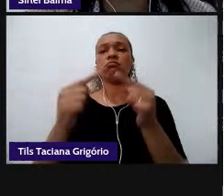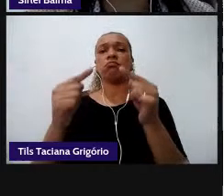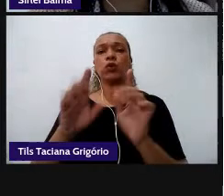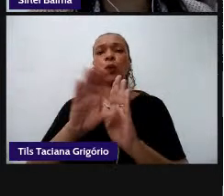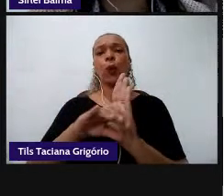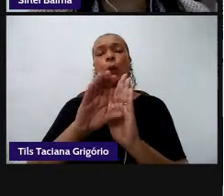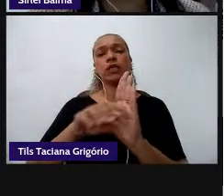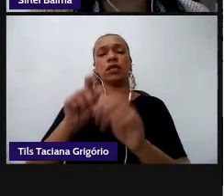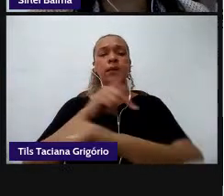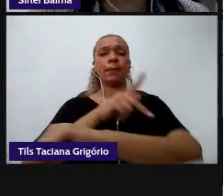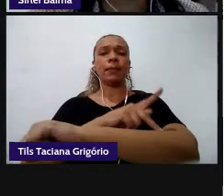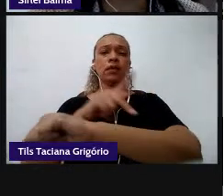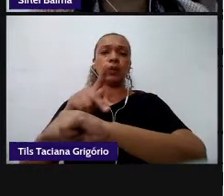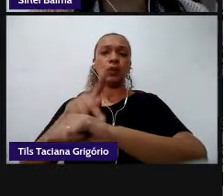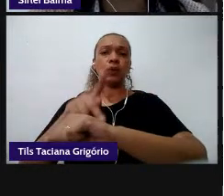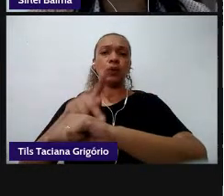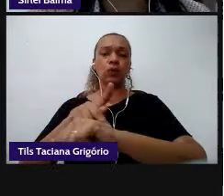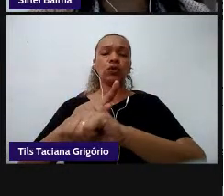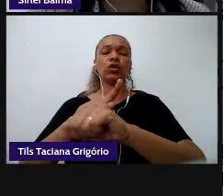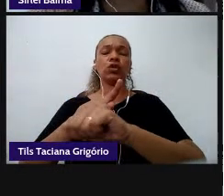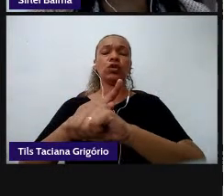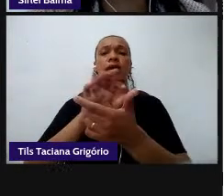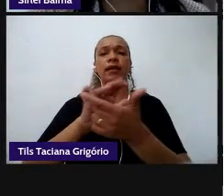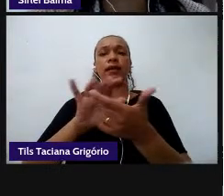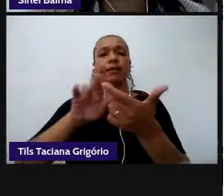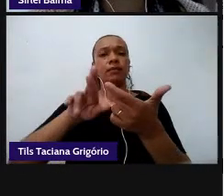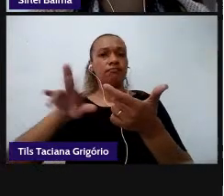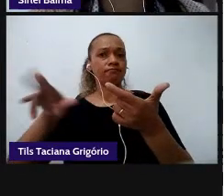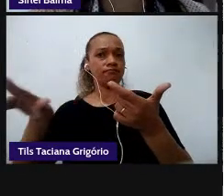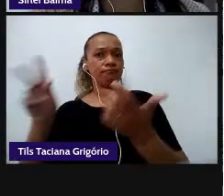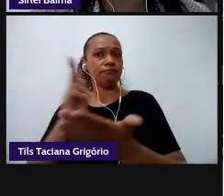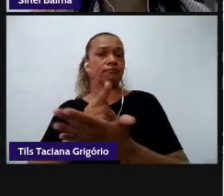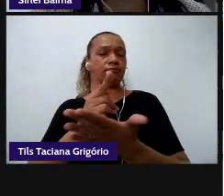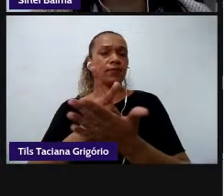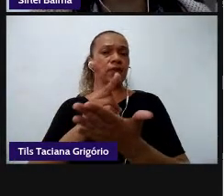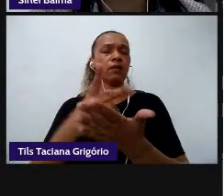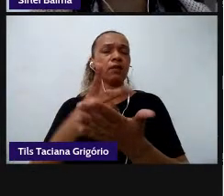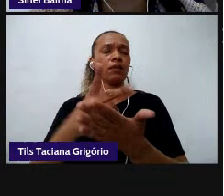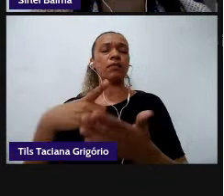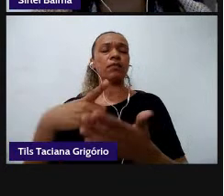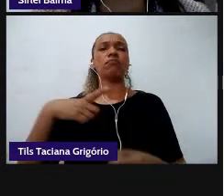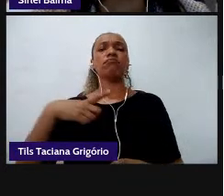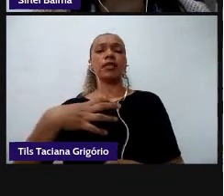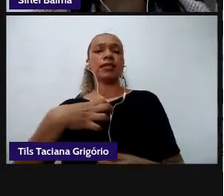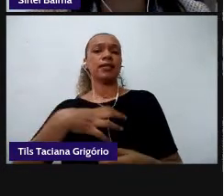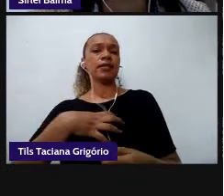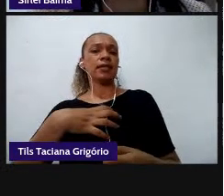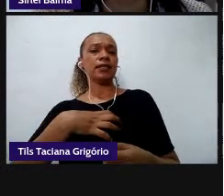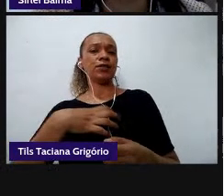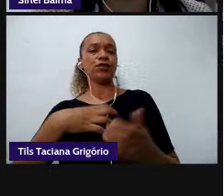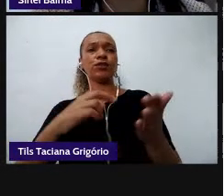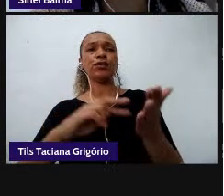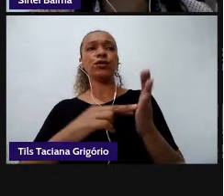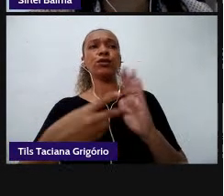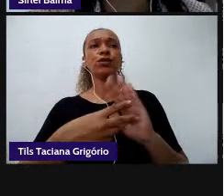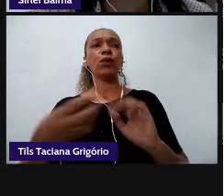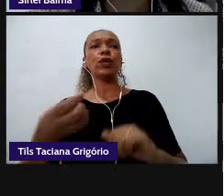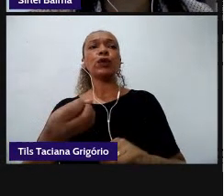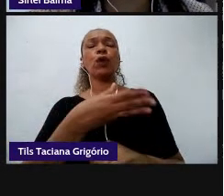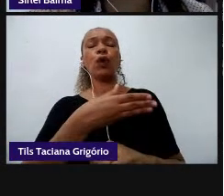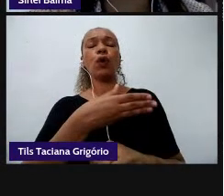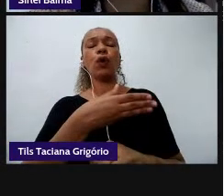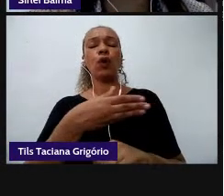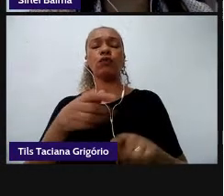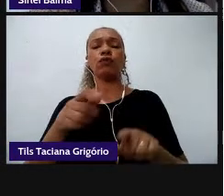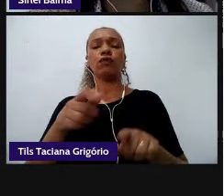multiletramentos sempre buscando a expansão de sentidos a produção de novos sentidos o engajamento de quem